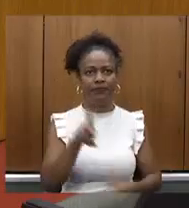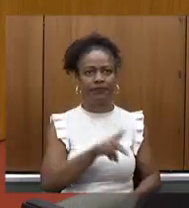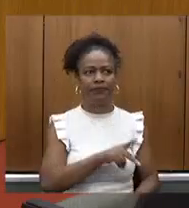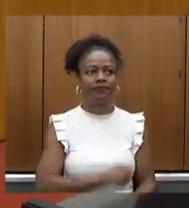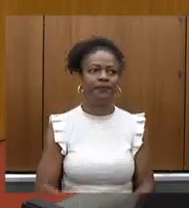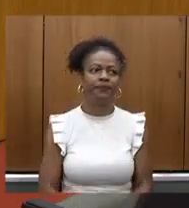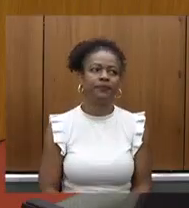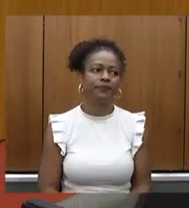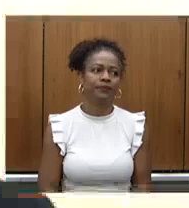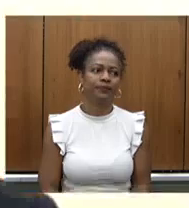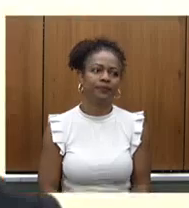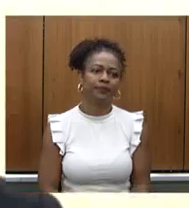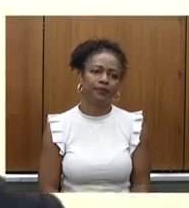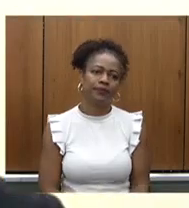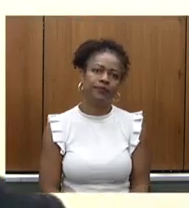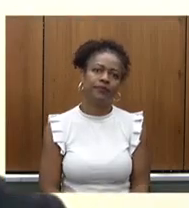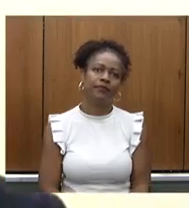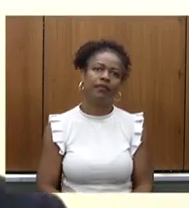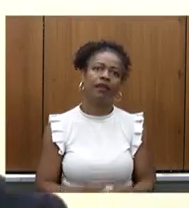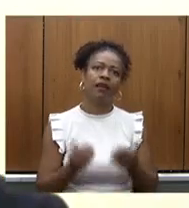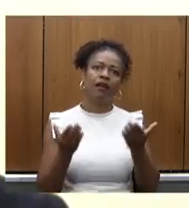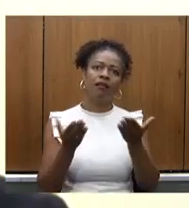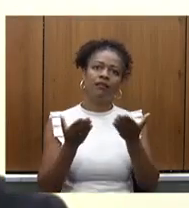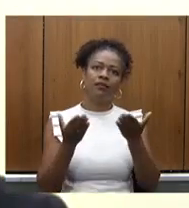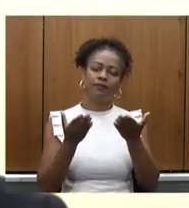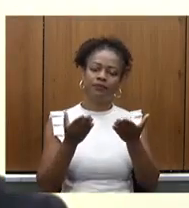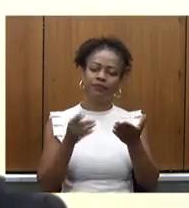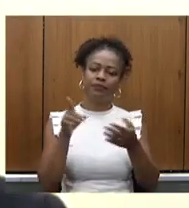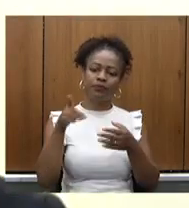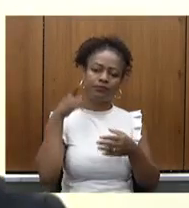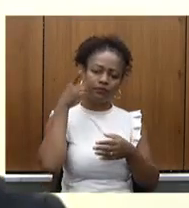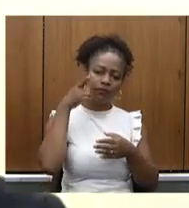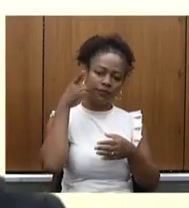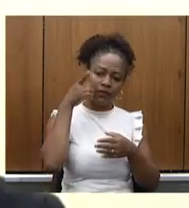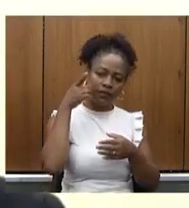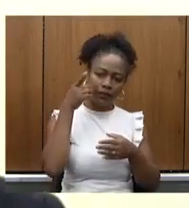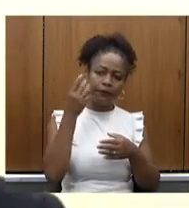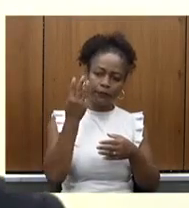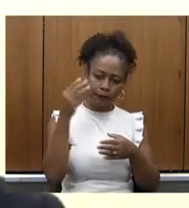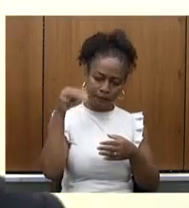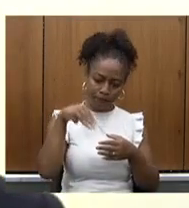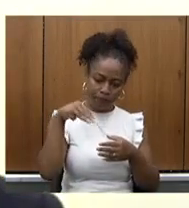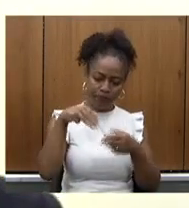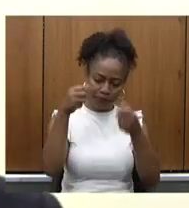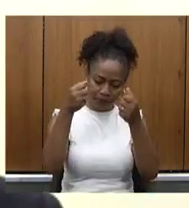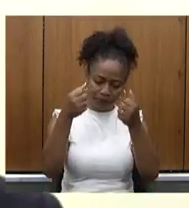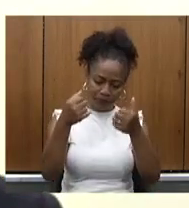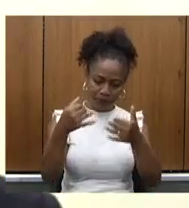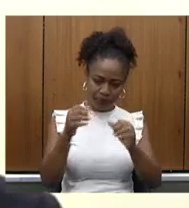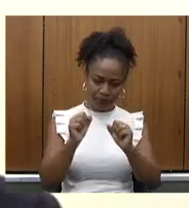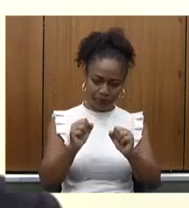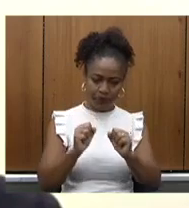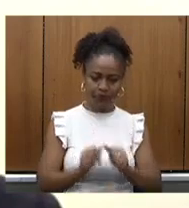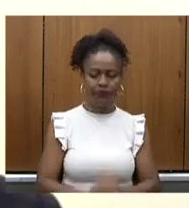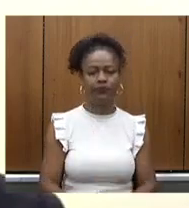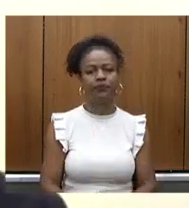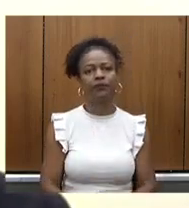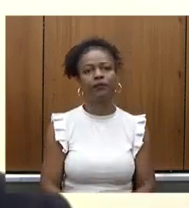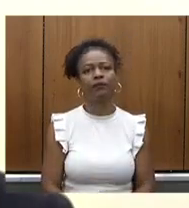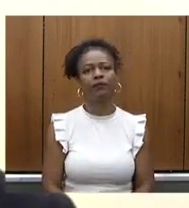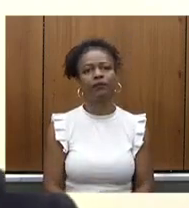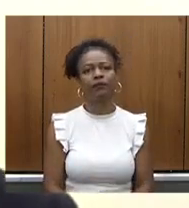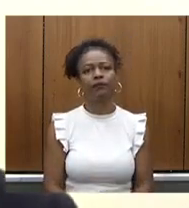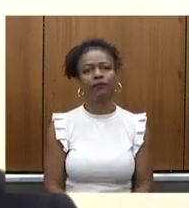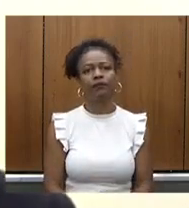obrigado eu passo a palavra ao deputado Gustavo Santana pelo tempo de três minutos e se entender necessário após a fala do secretário